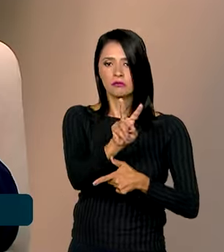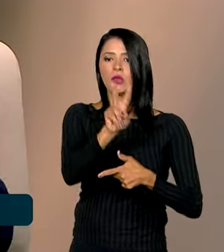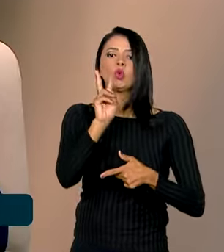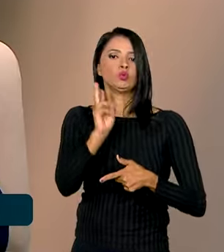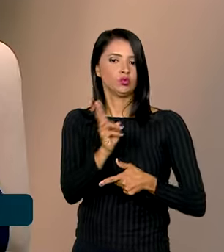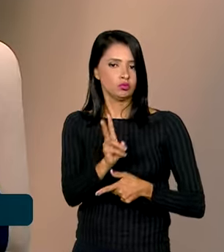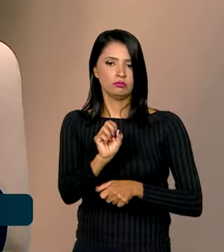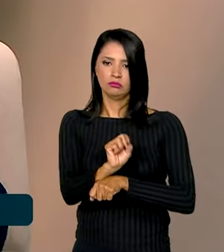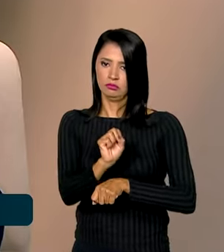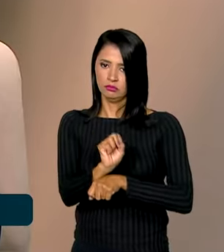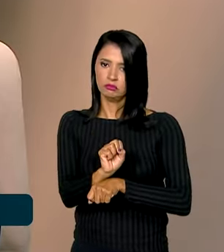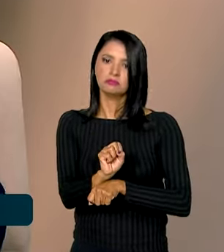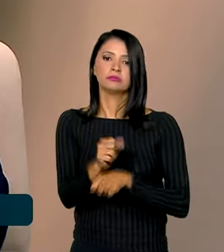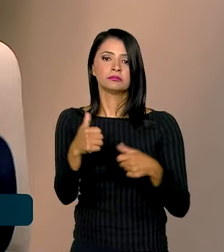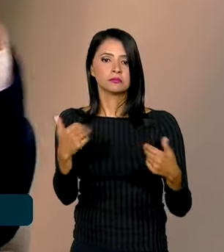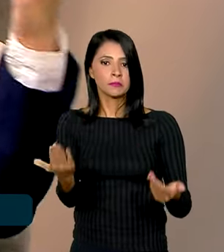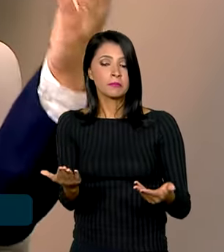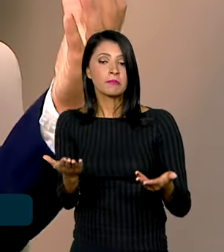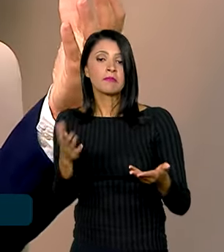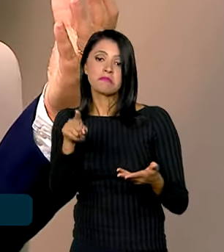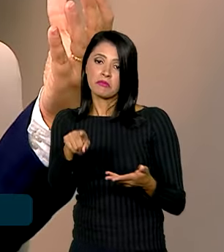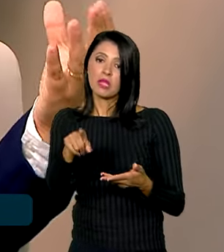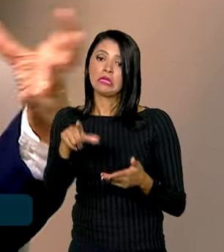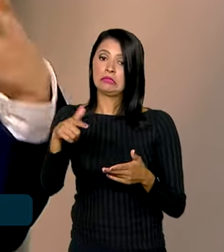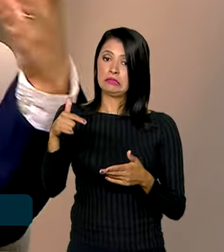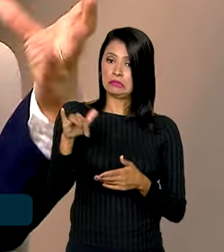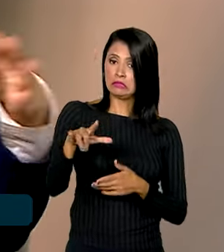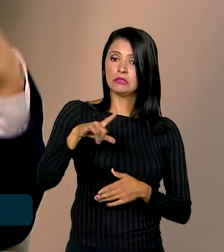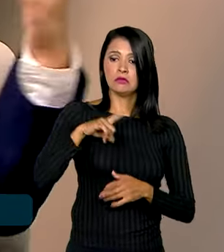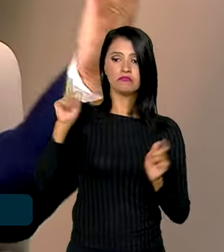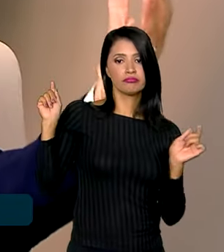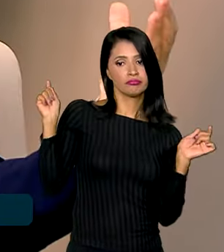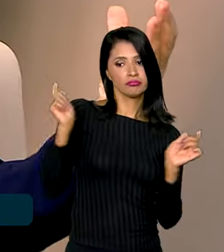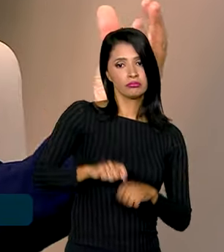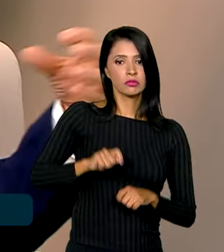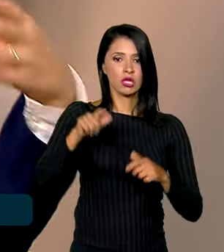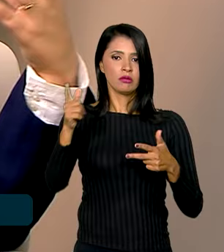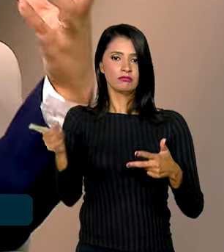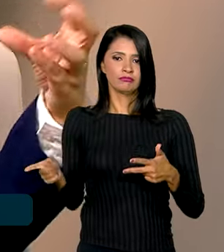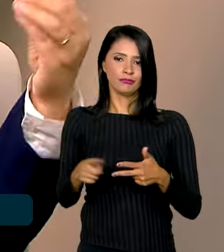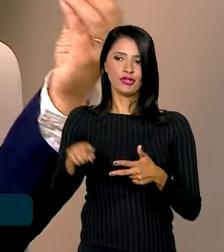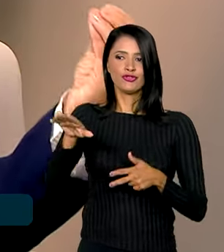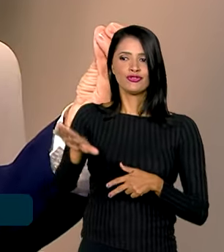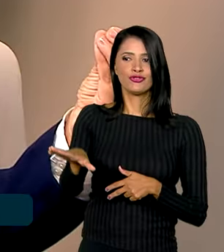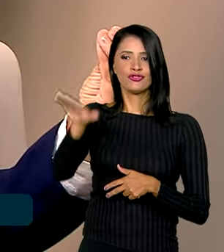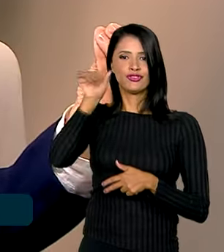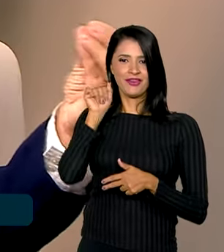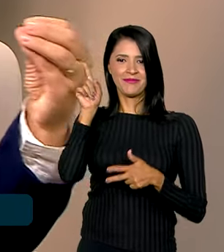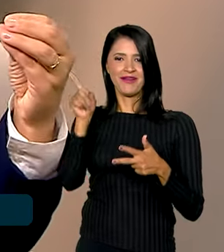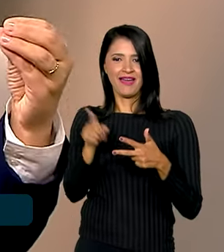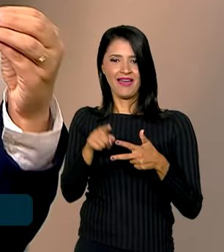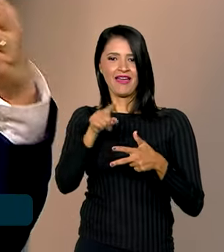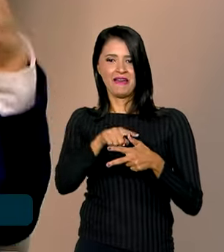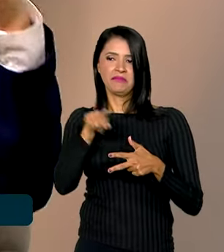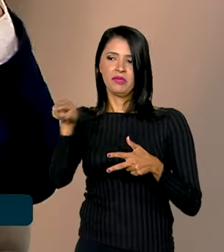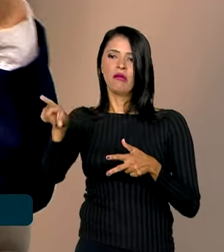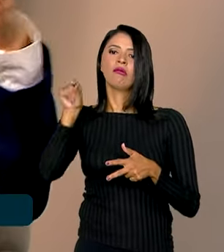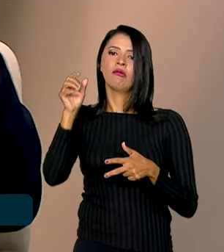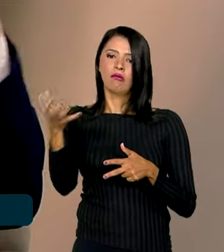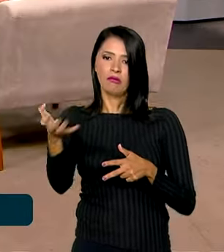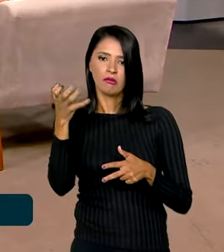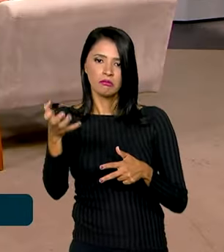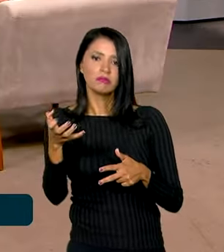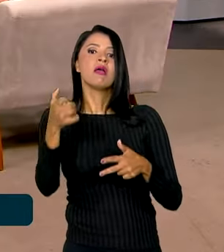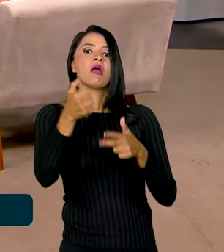opção dela. E aí, eventualmente, tendo a possibilidade de chamarem um excedente daquela vaga que ela preferia, e ela